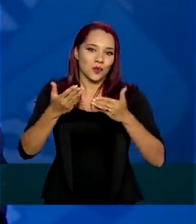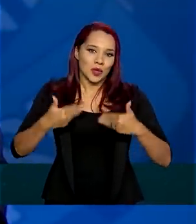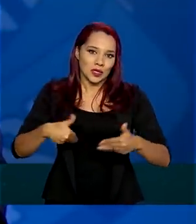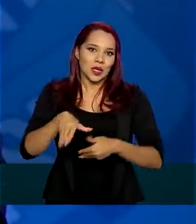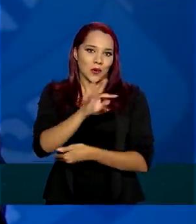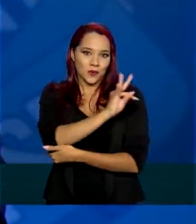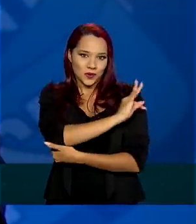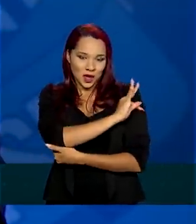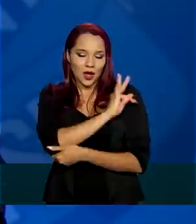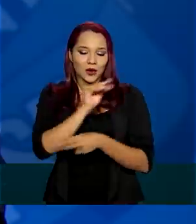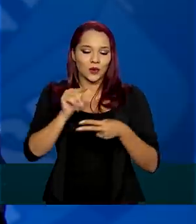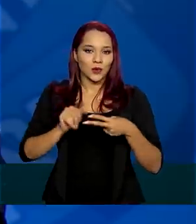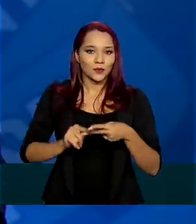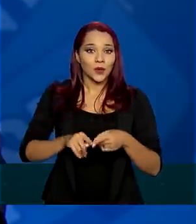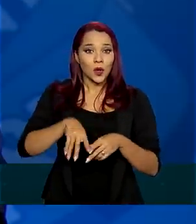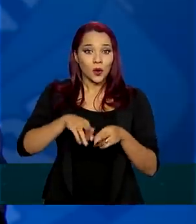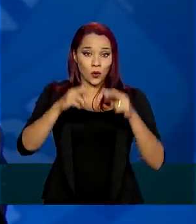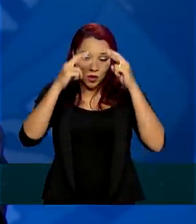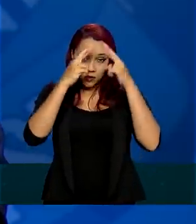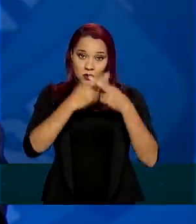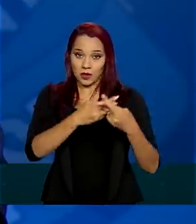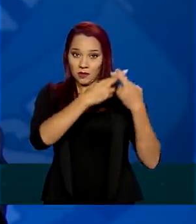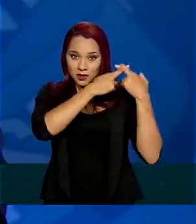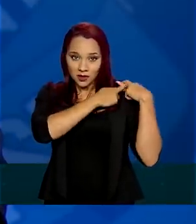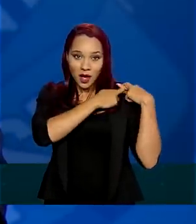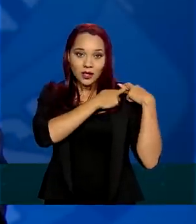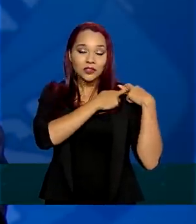com autonomia e independência.